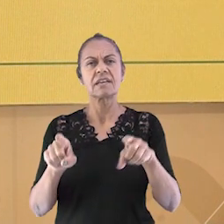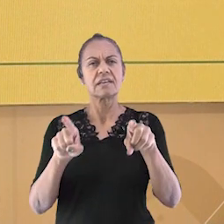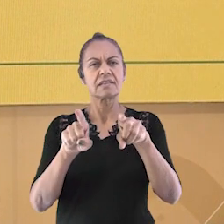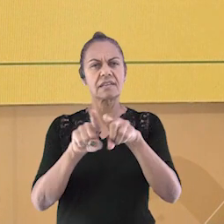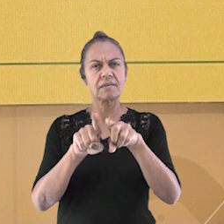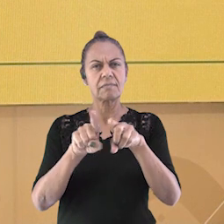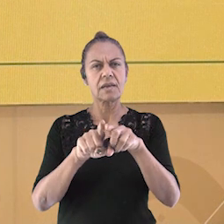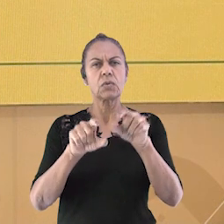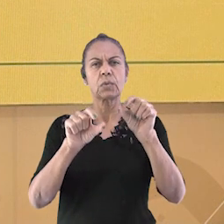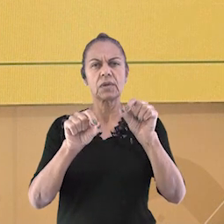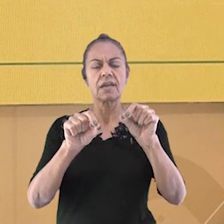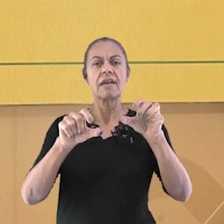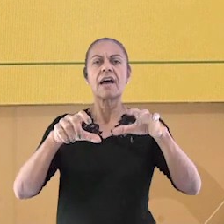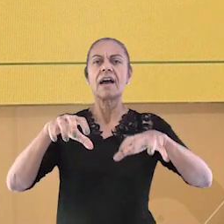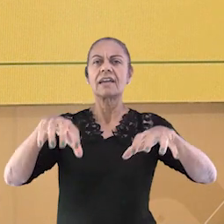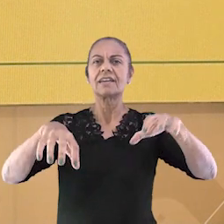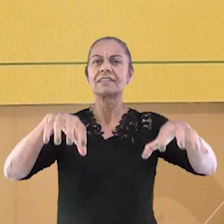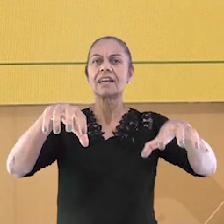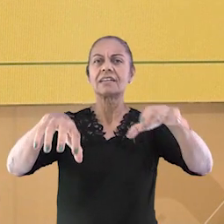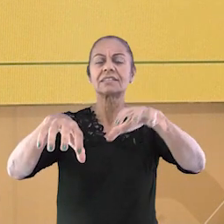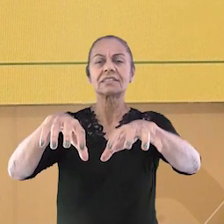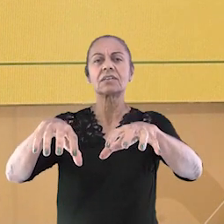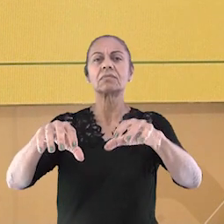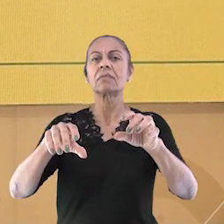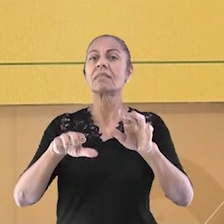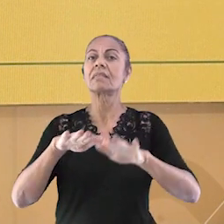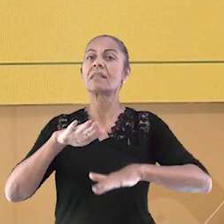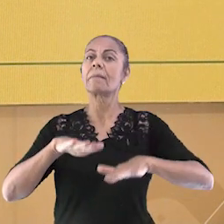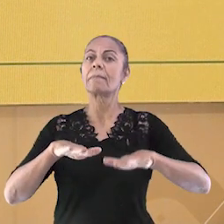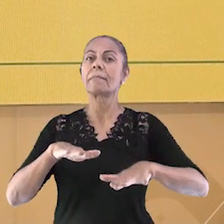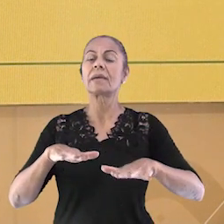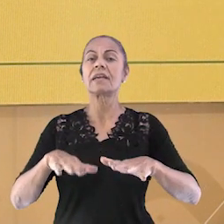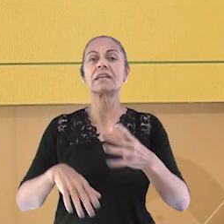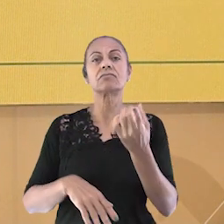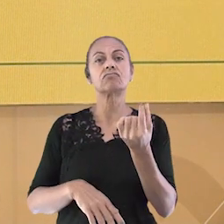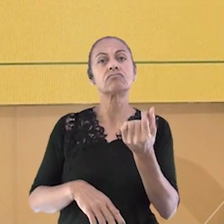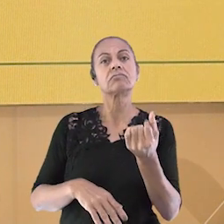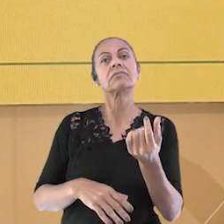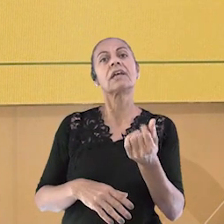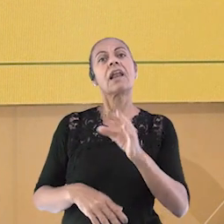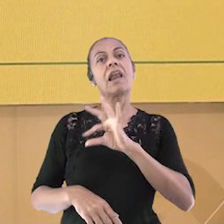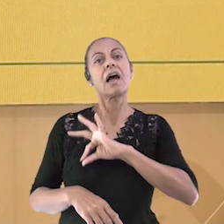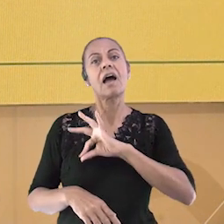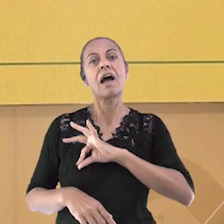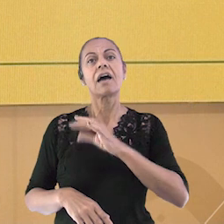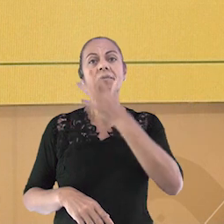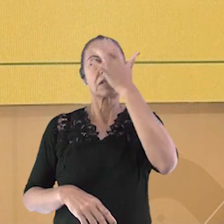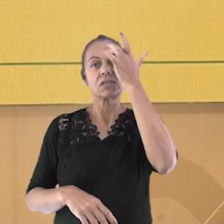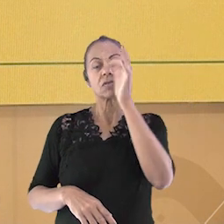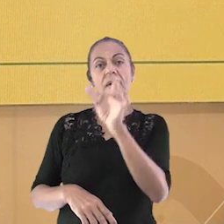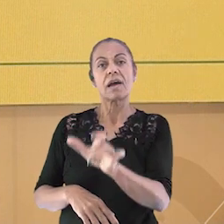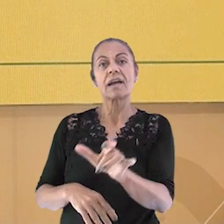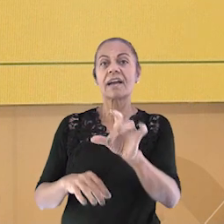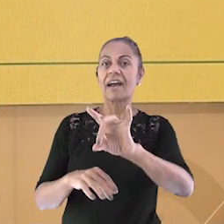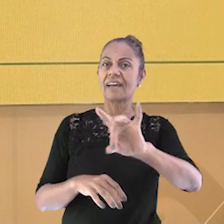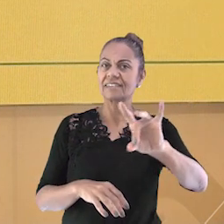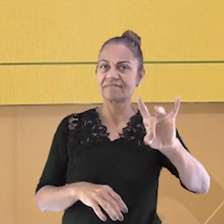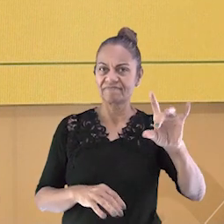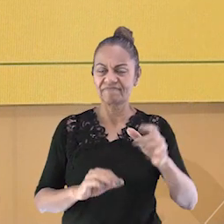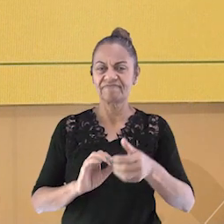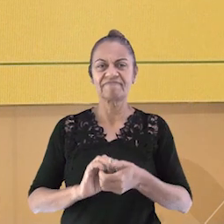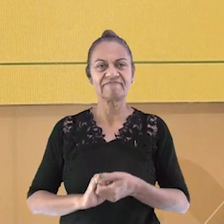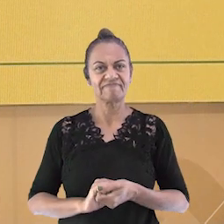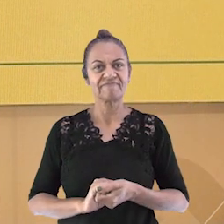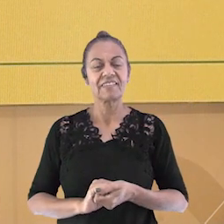aprendemos que a infraestrutura de uma determinada região está relacionada à renda dos moradores assim como também nos